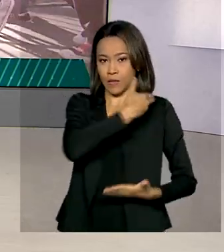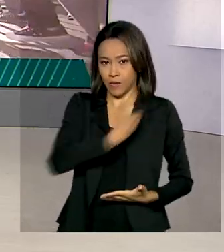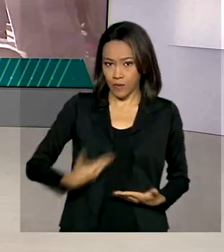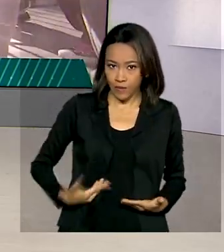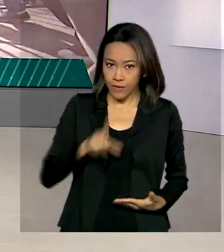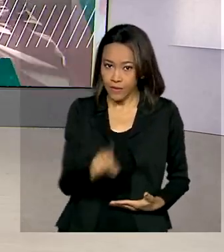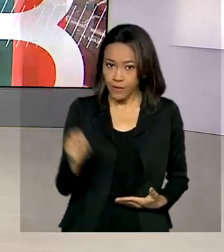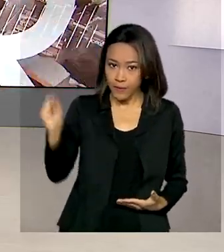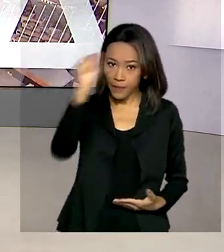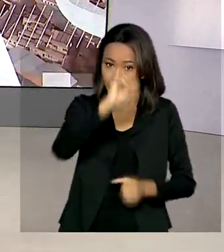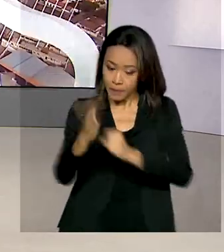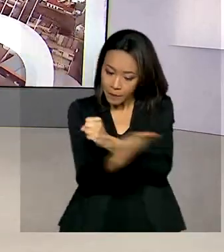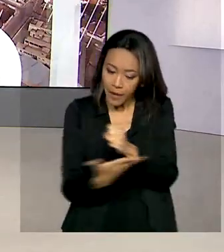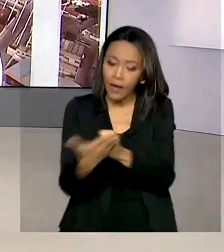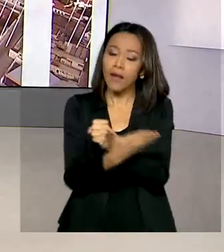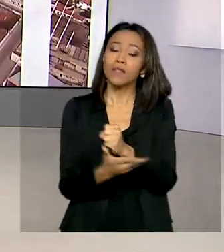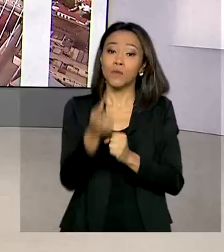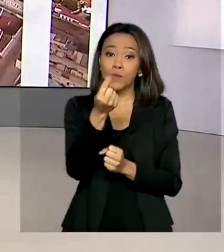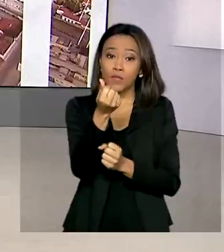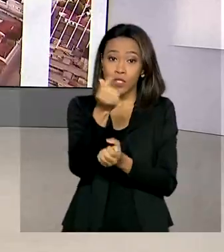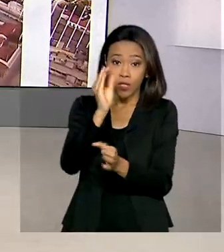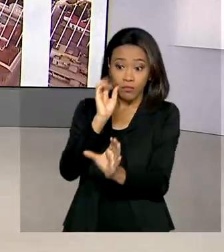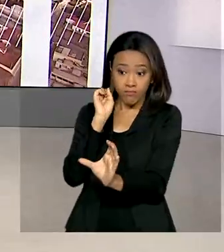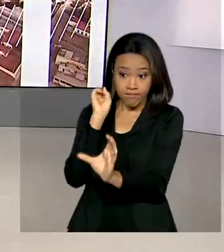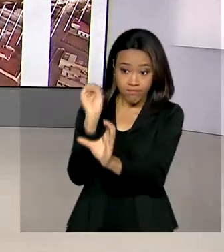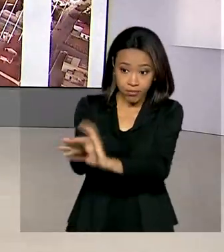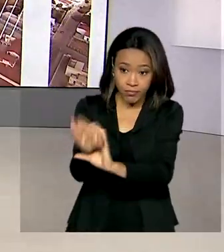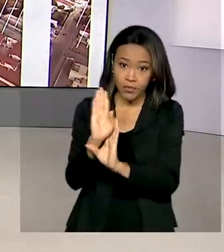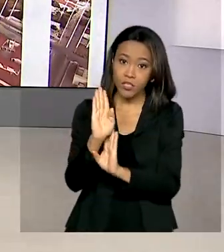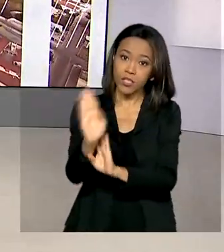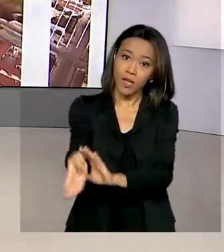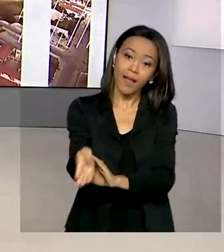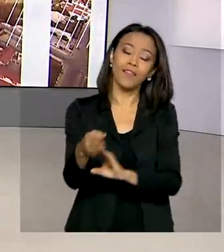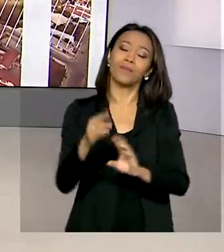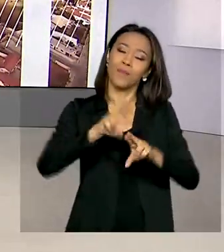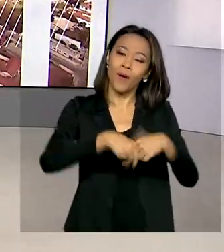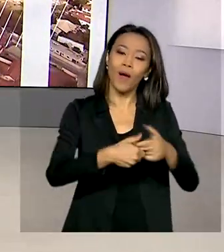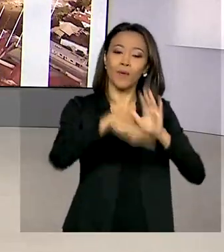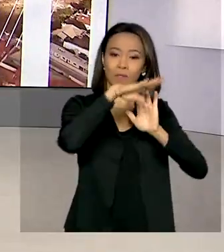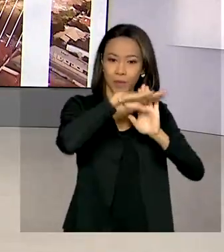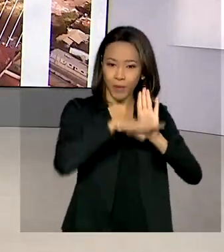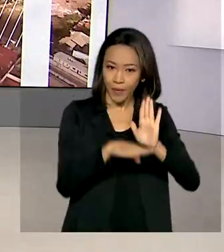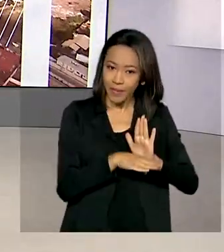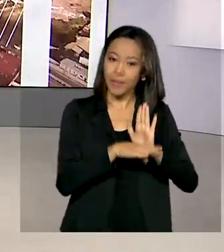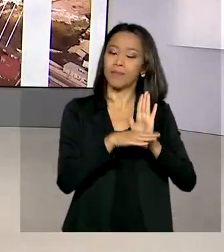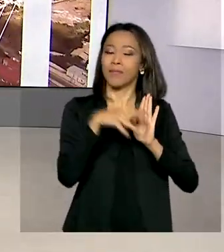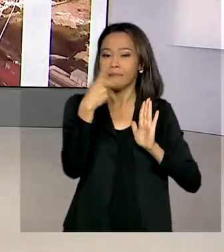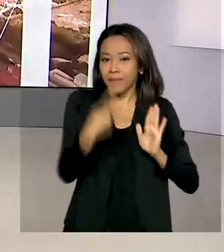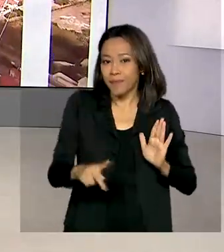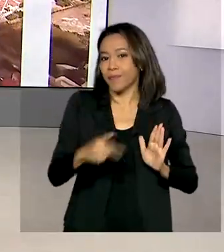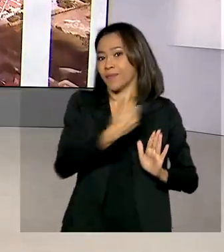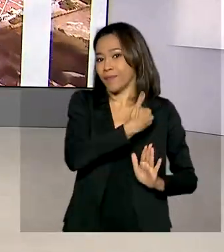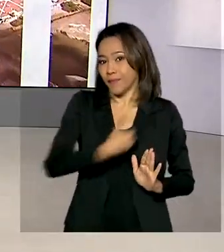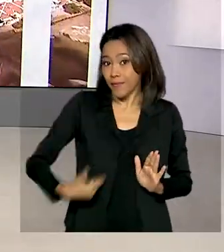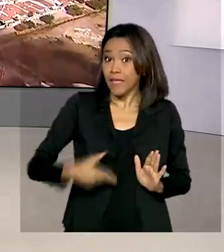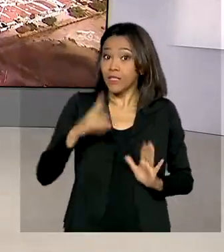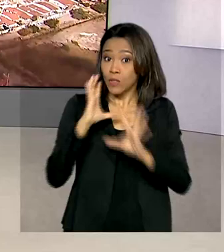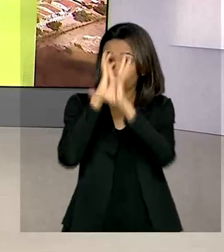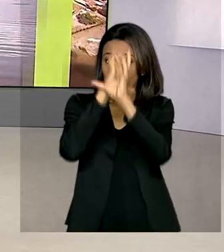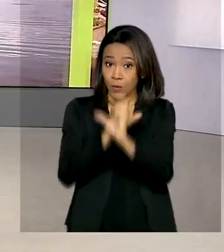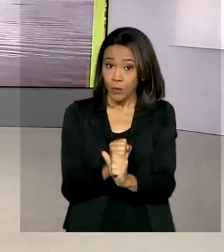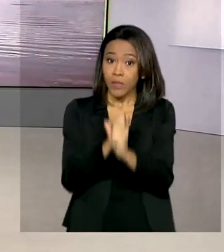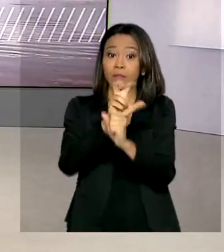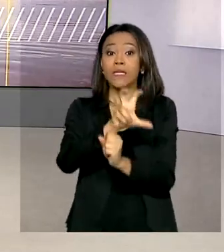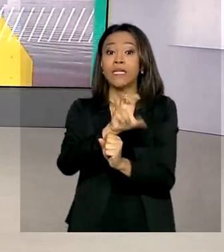Os recursos entram direto na conta das escolas, por meio do programa Dinheiro Direto na Escola, e se somam a mais de